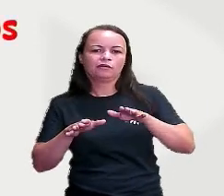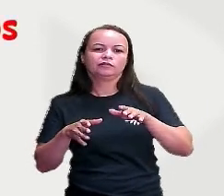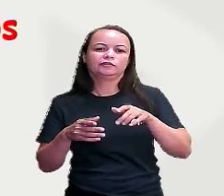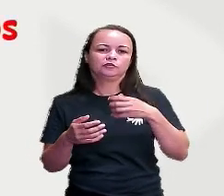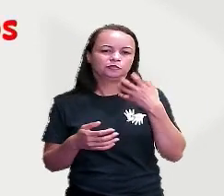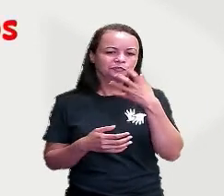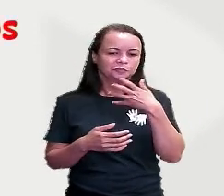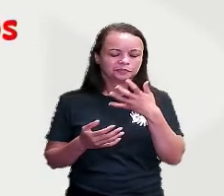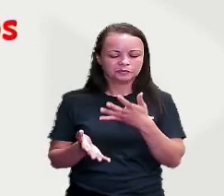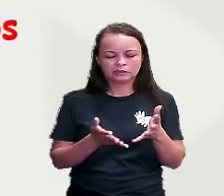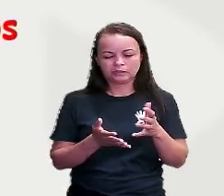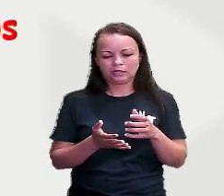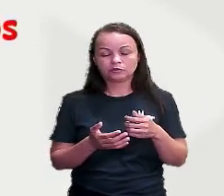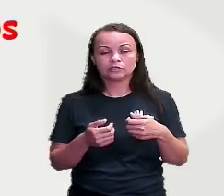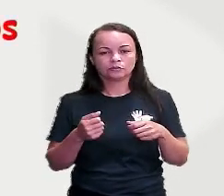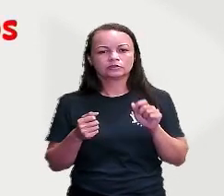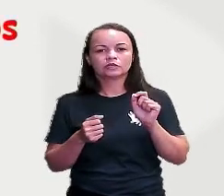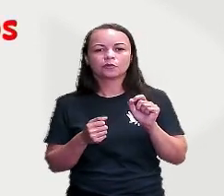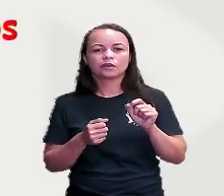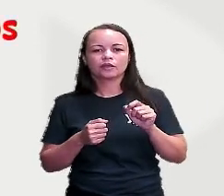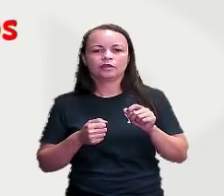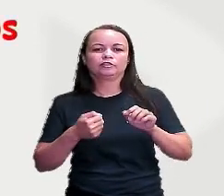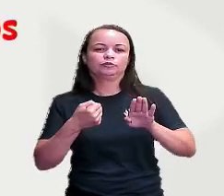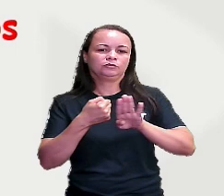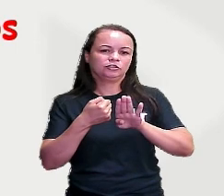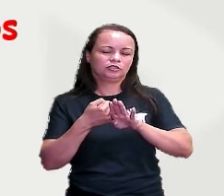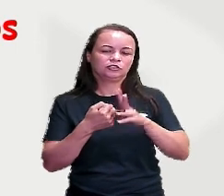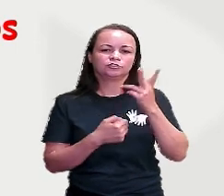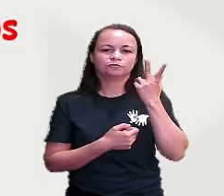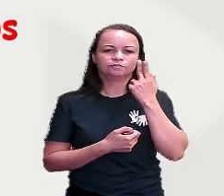E são substantivos comuns.